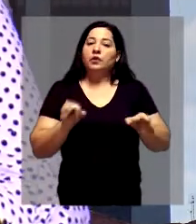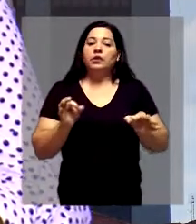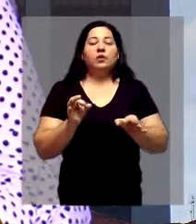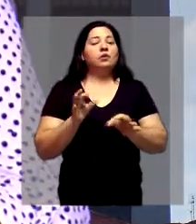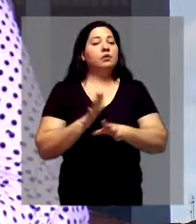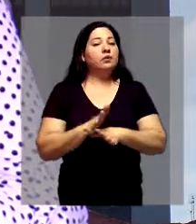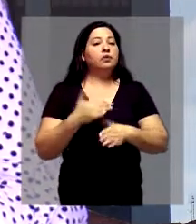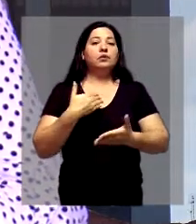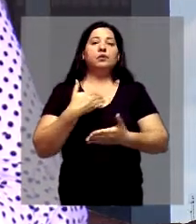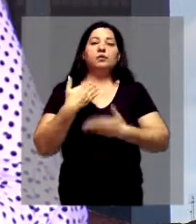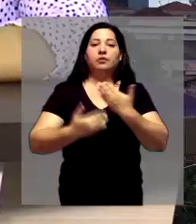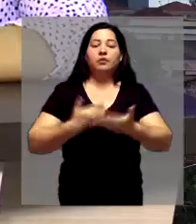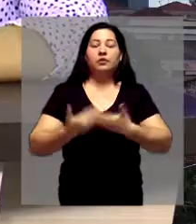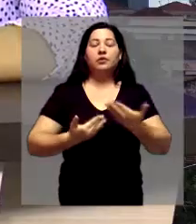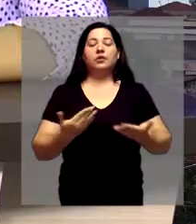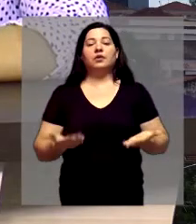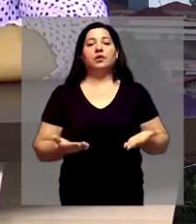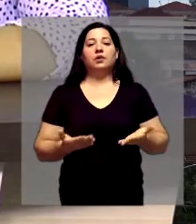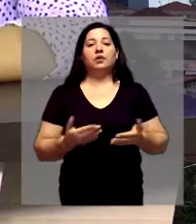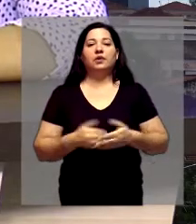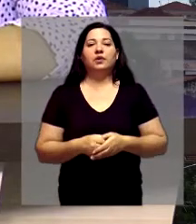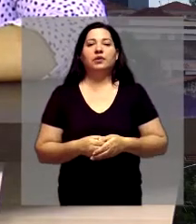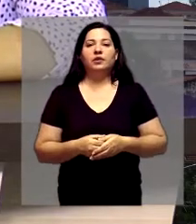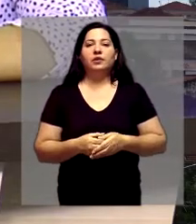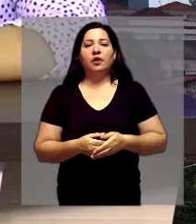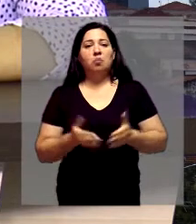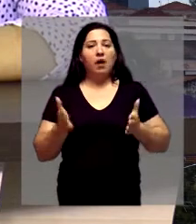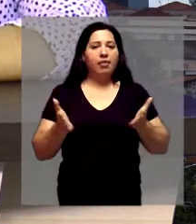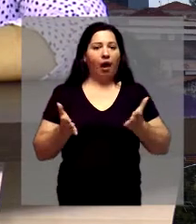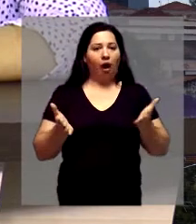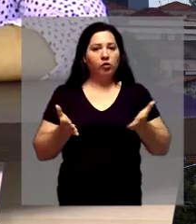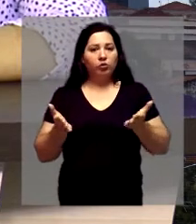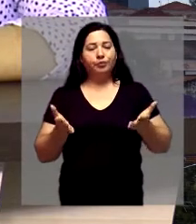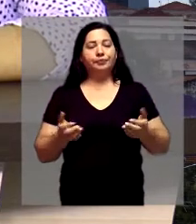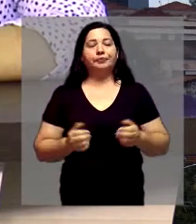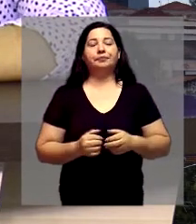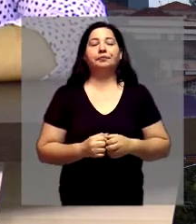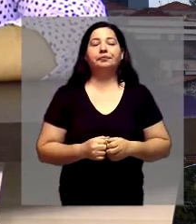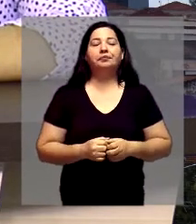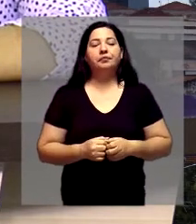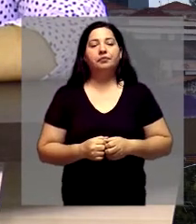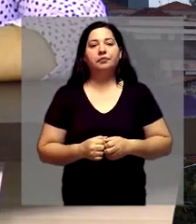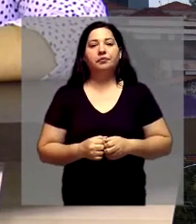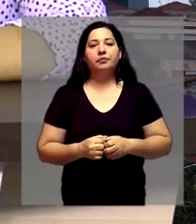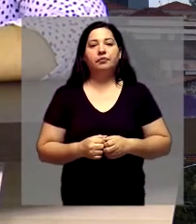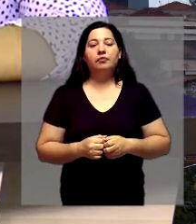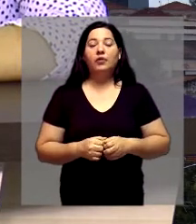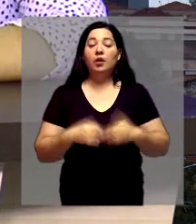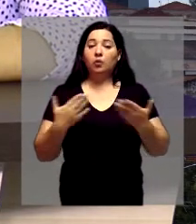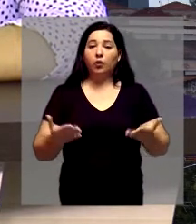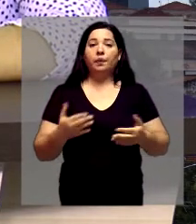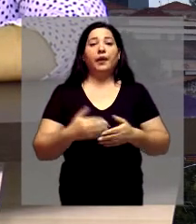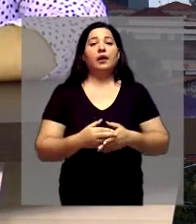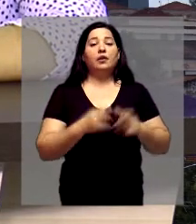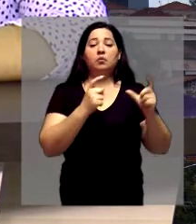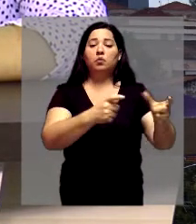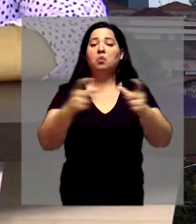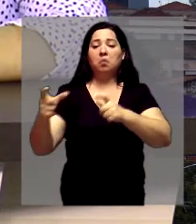esse início de mandato? O Fernanda, então, na campanha, como eu andei em todos os bairros,